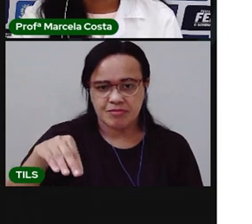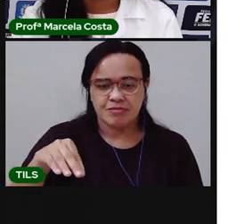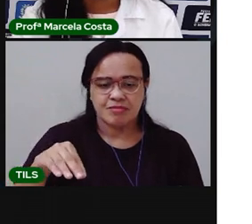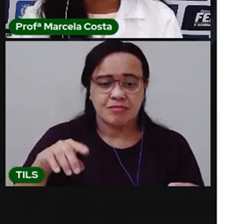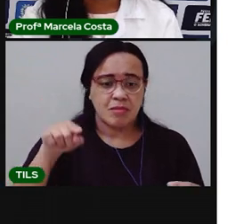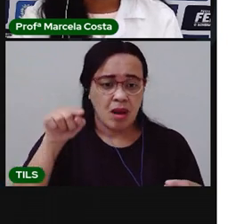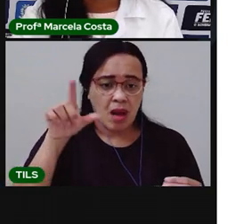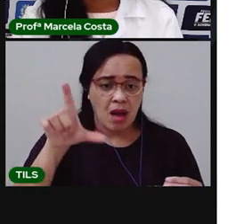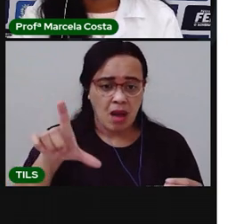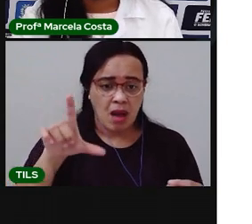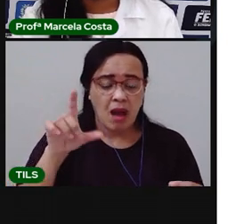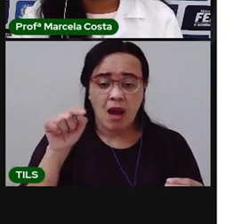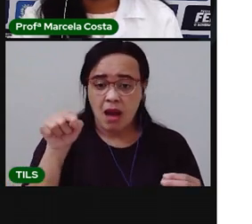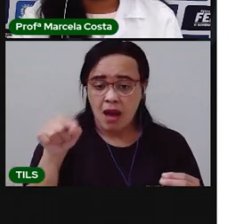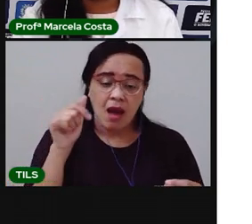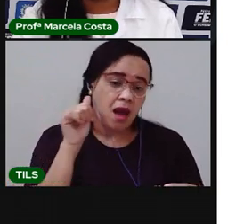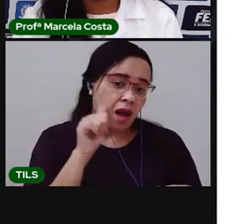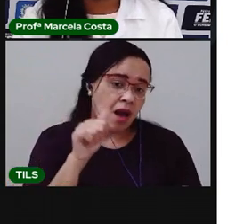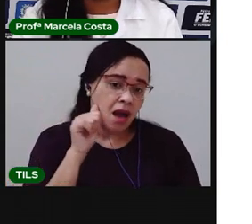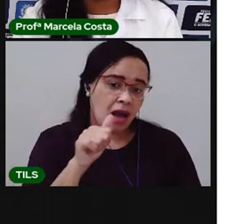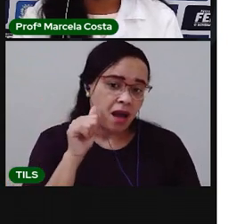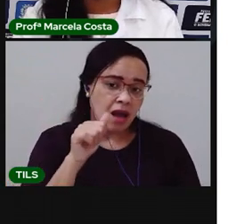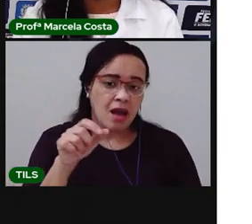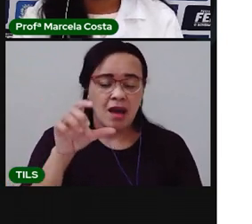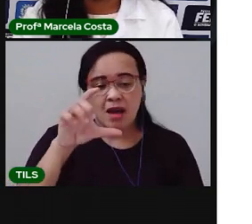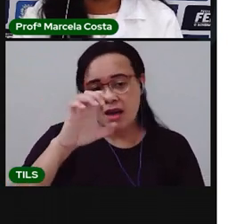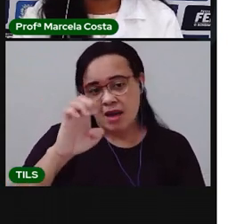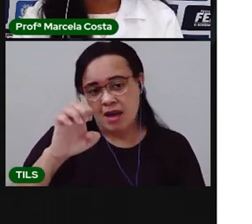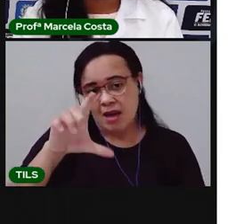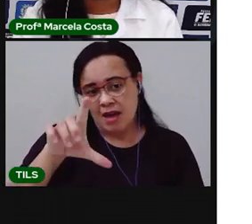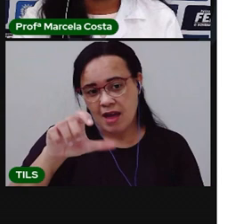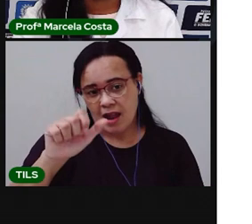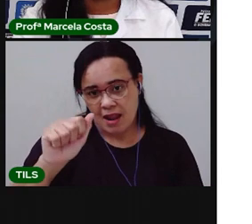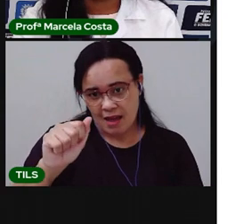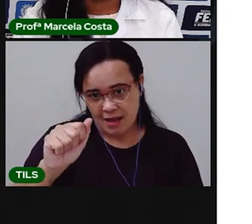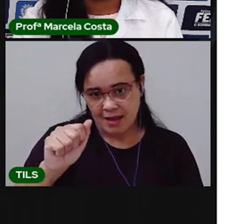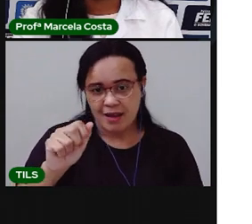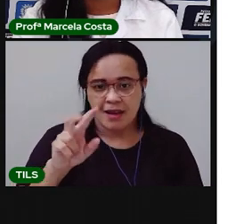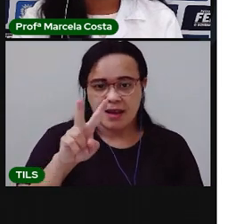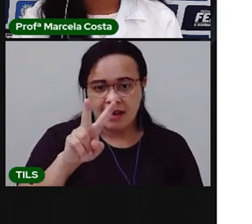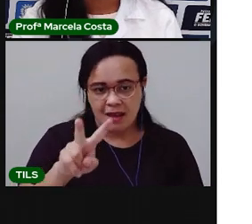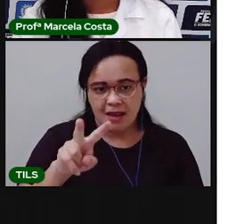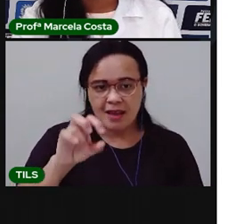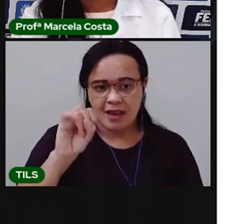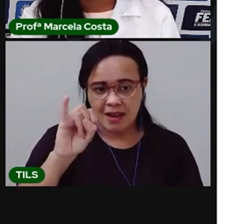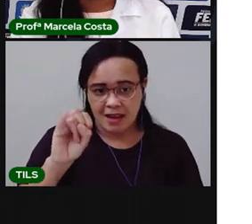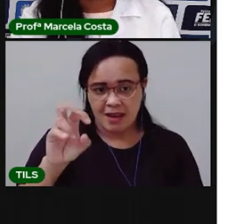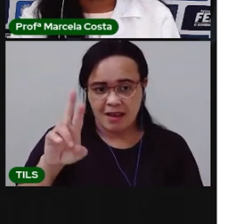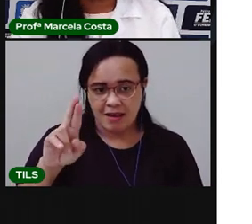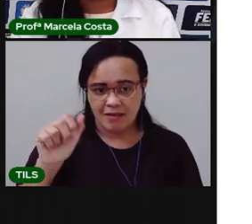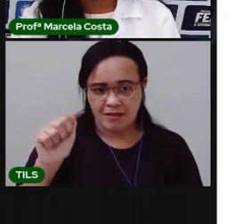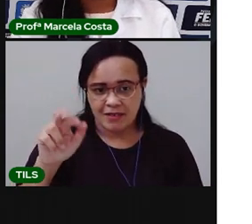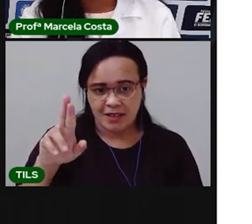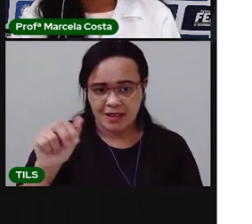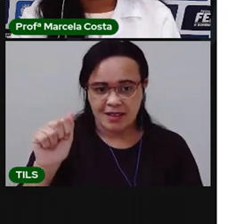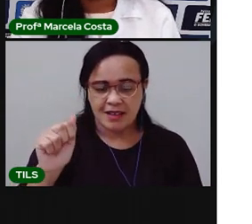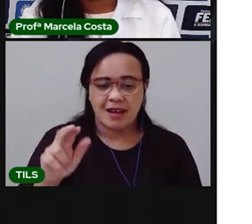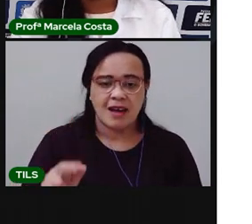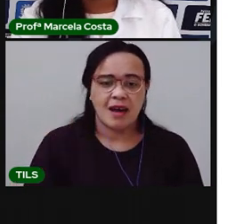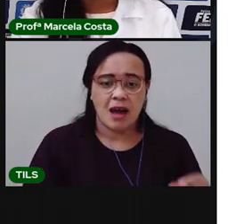Foi por causa da Maria que